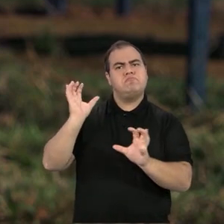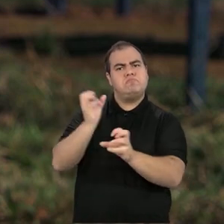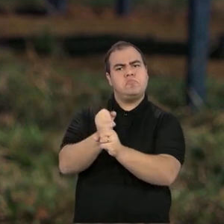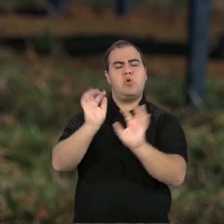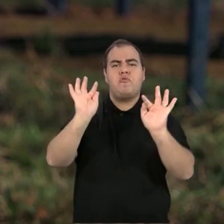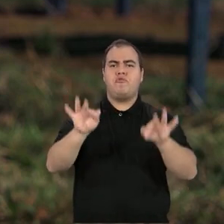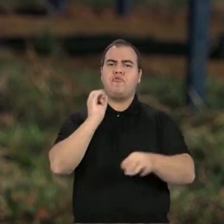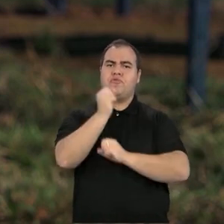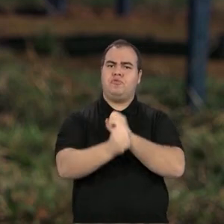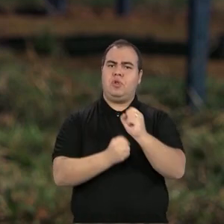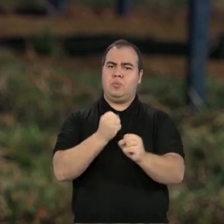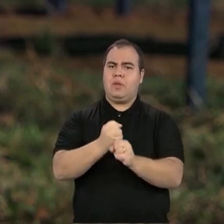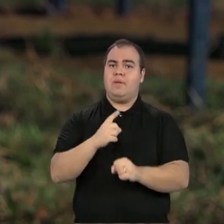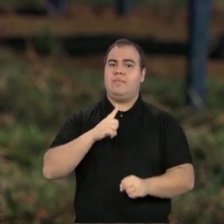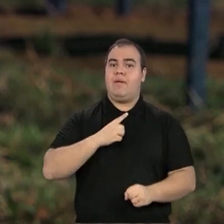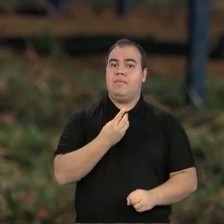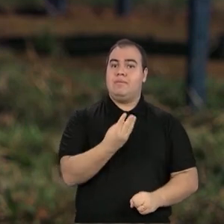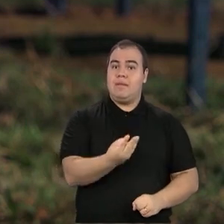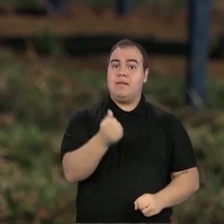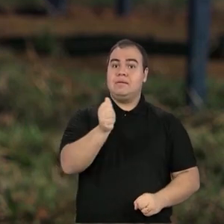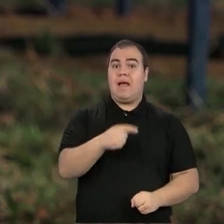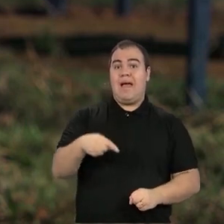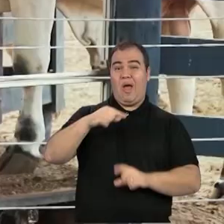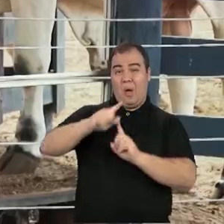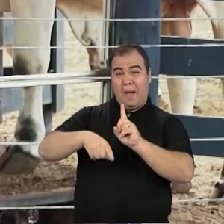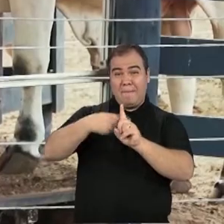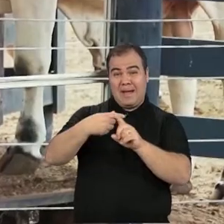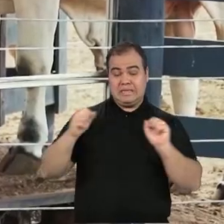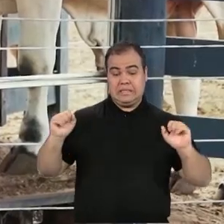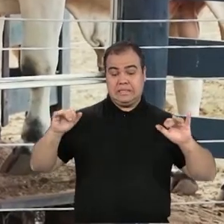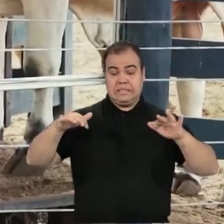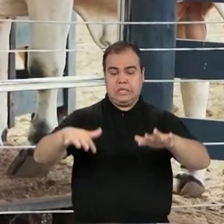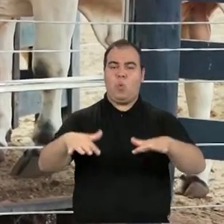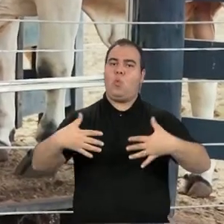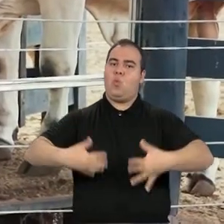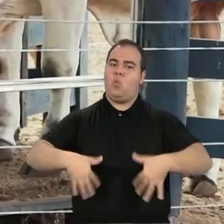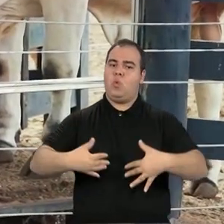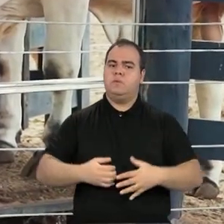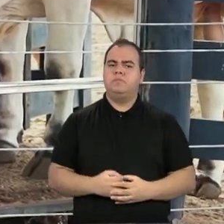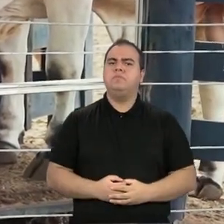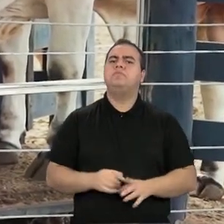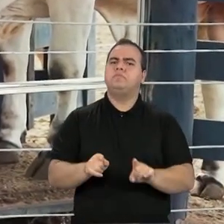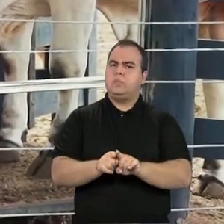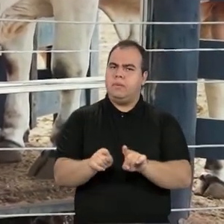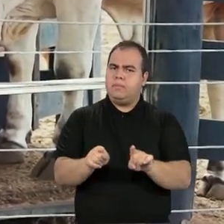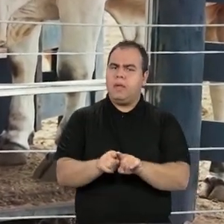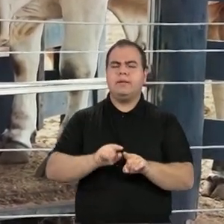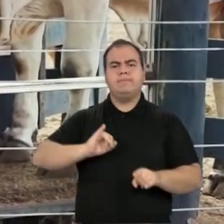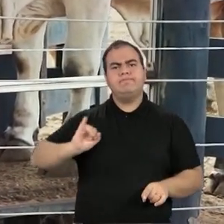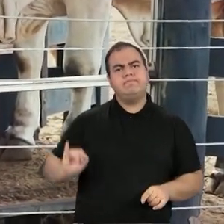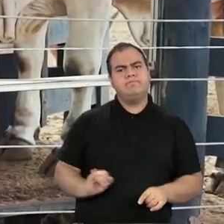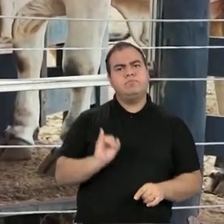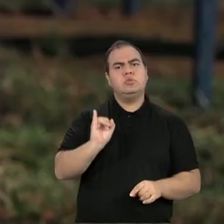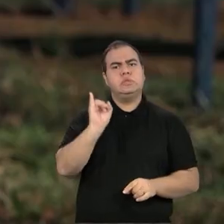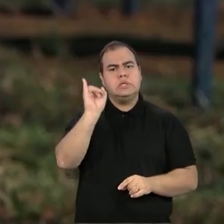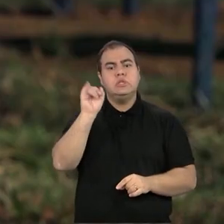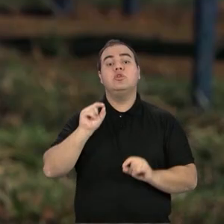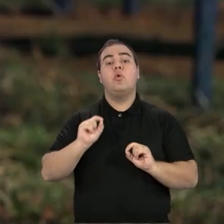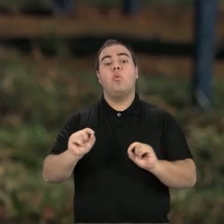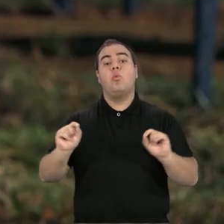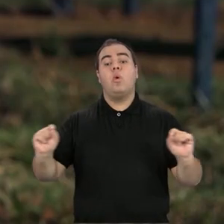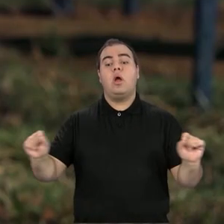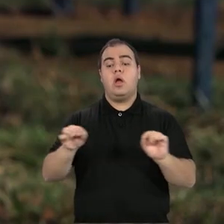representar até 3 arrobas a mais para o pecuarista. Um outro ponto importante, além da qualidade, é a